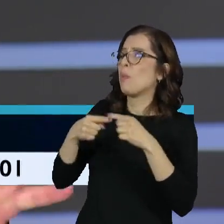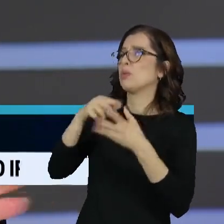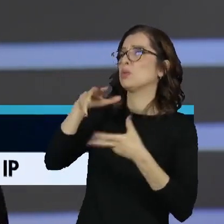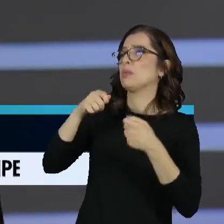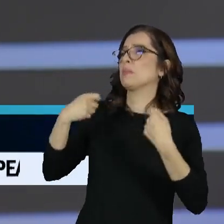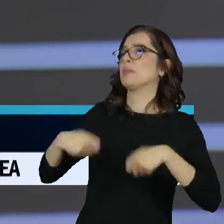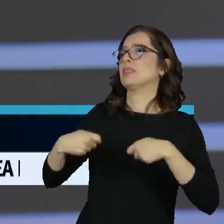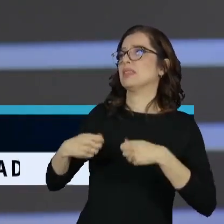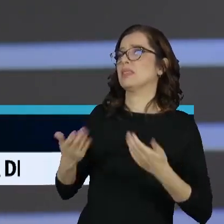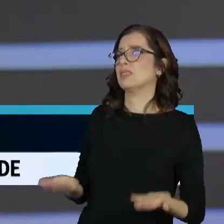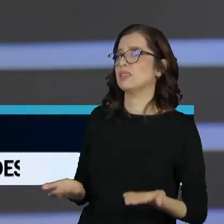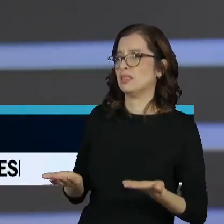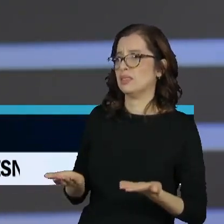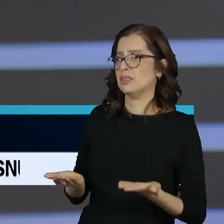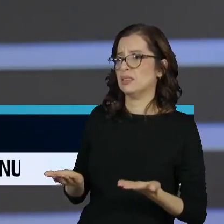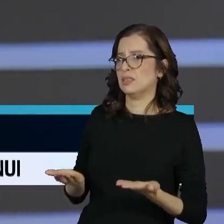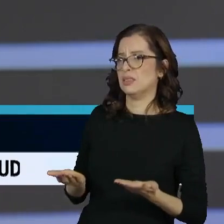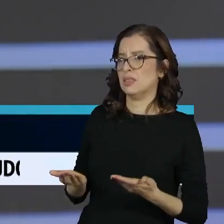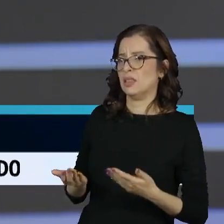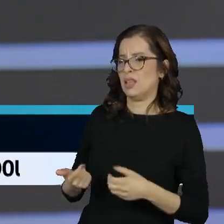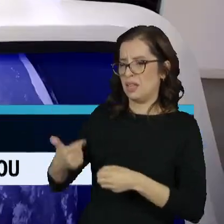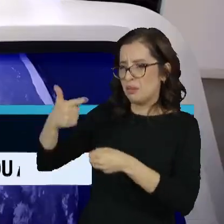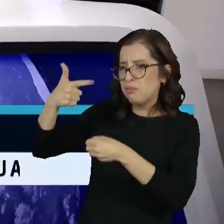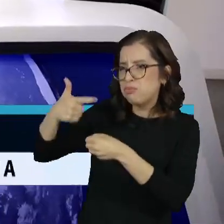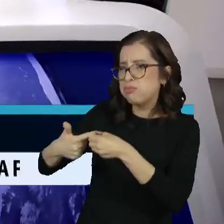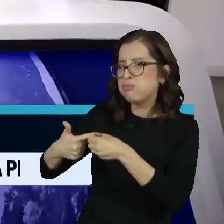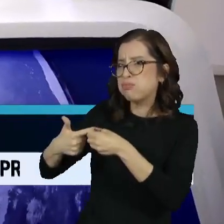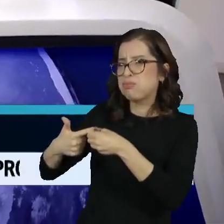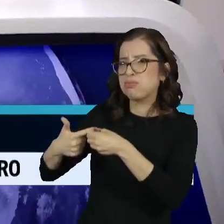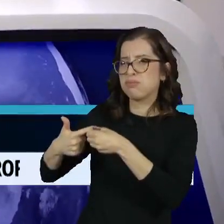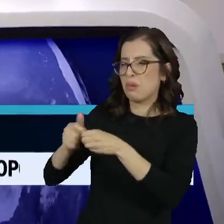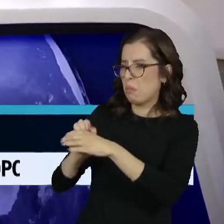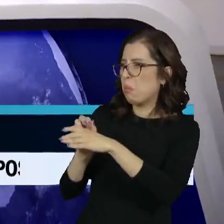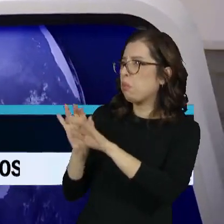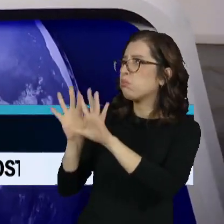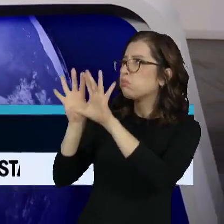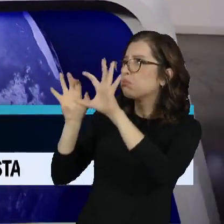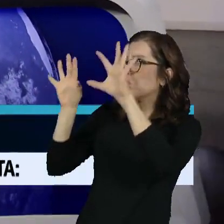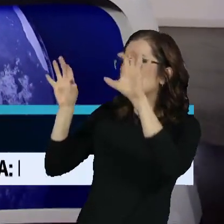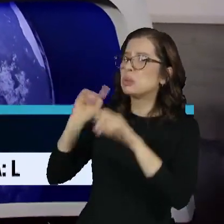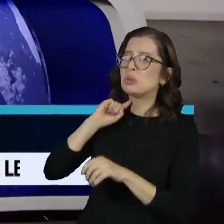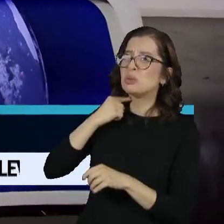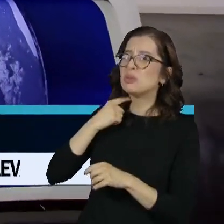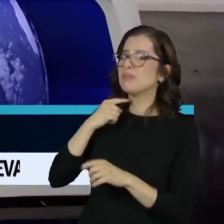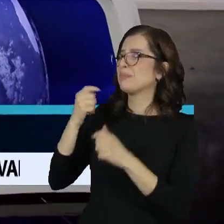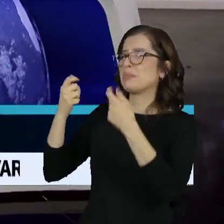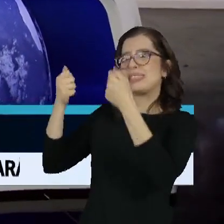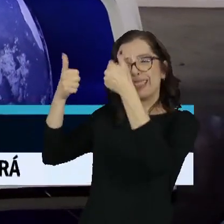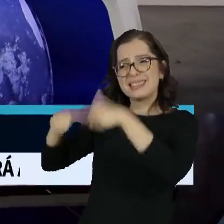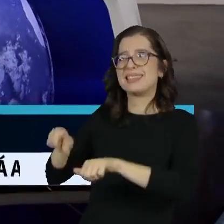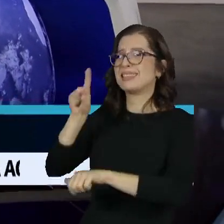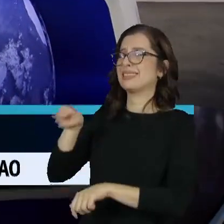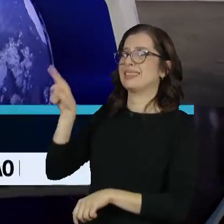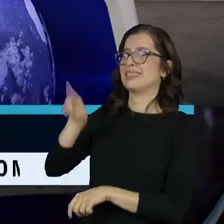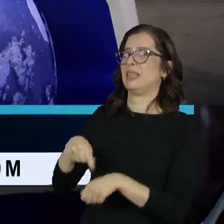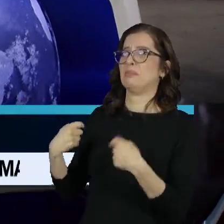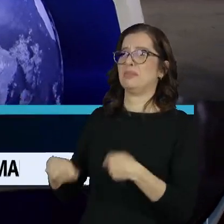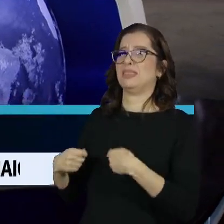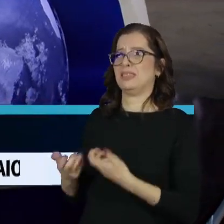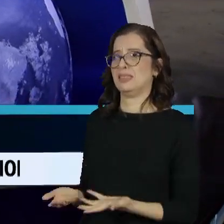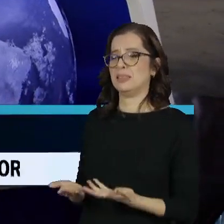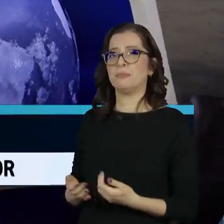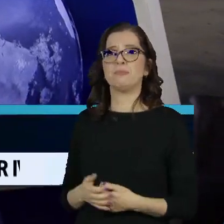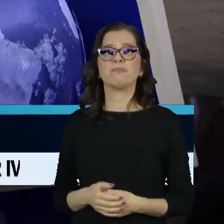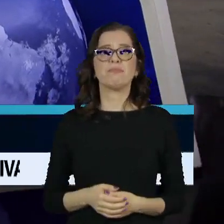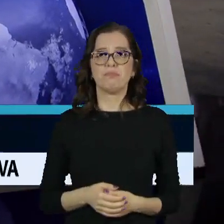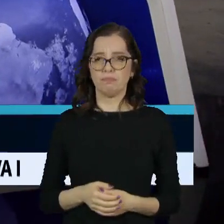abrir mão do combustível fóssil. Agora, outro assunto ainda com relação ao meio ambiente, o que dizer da liberação de agrotóxicos? Em seis meses